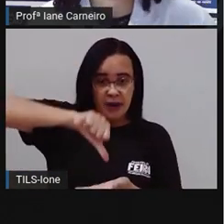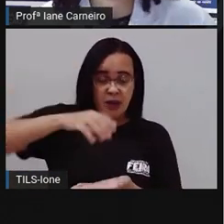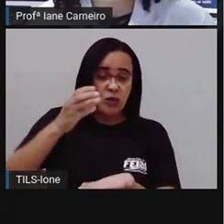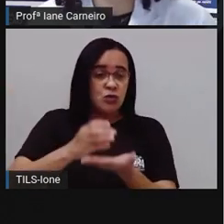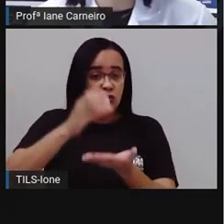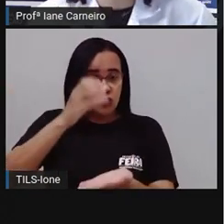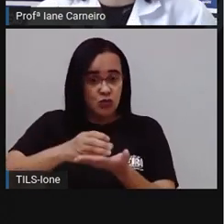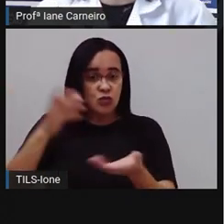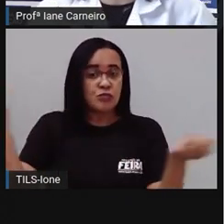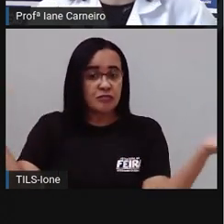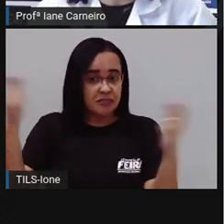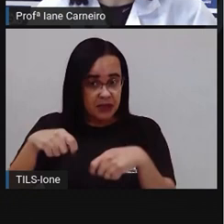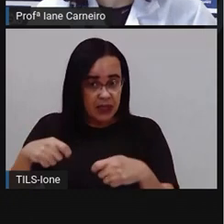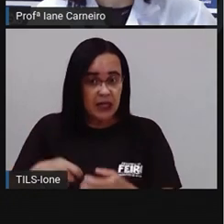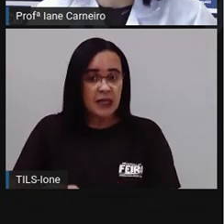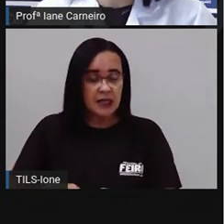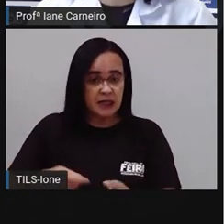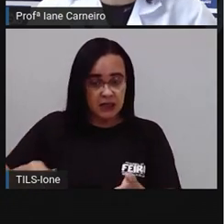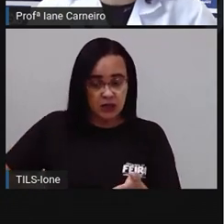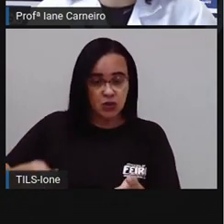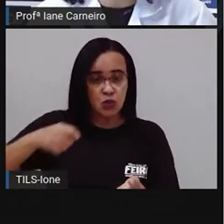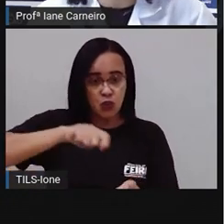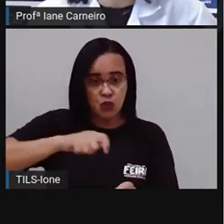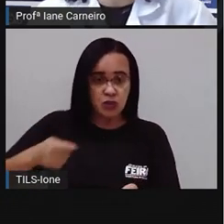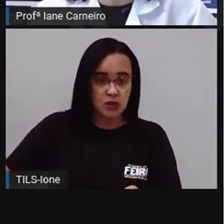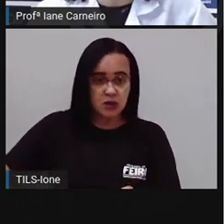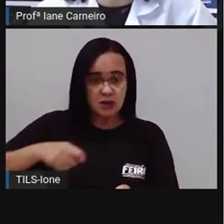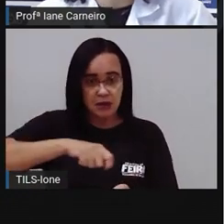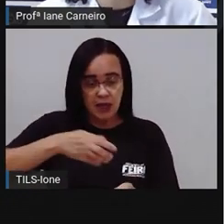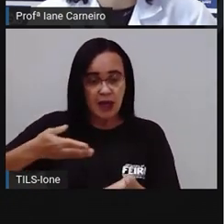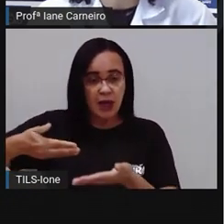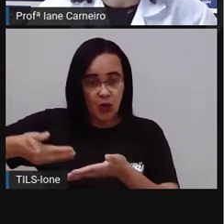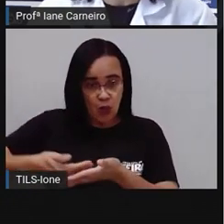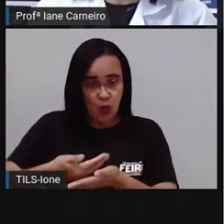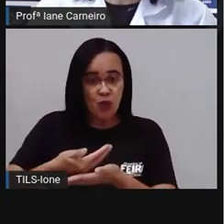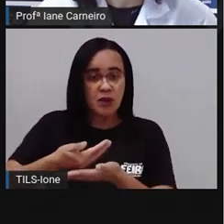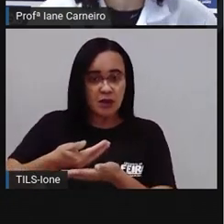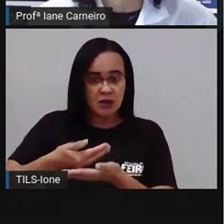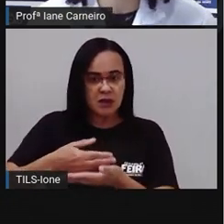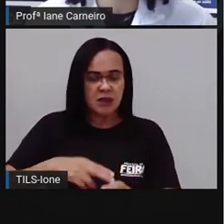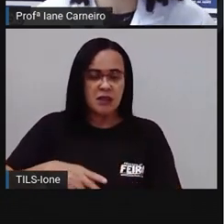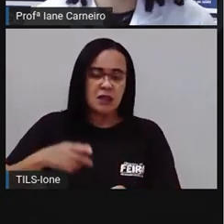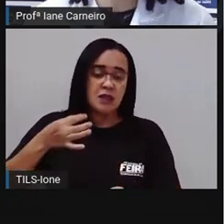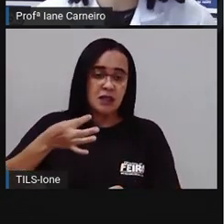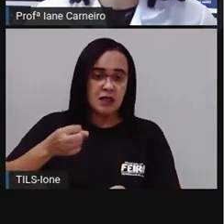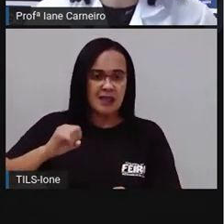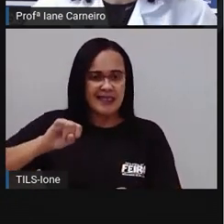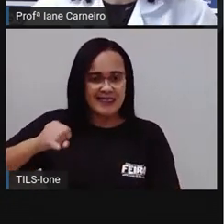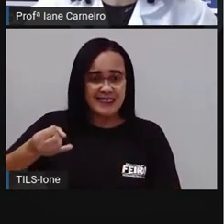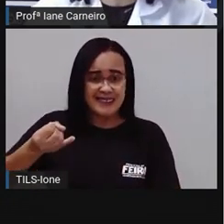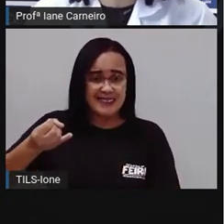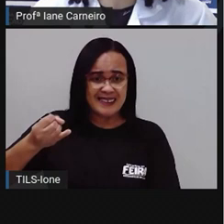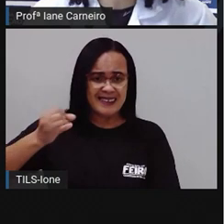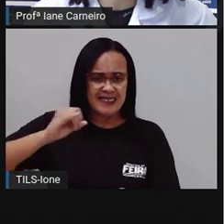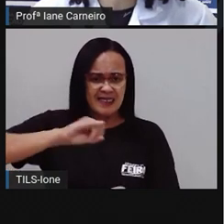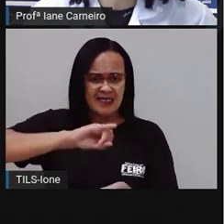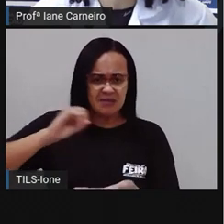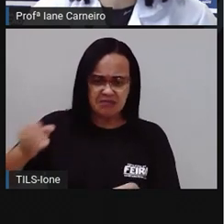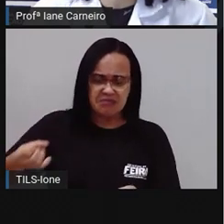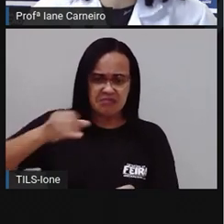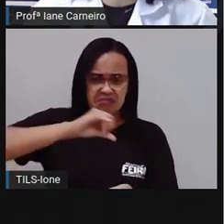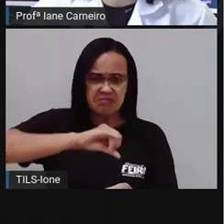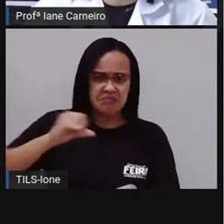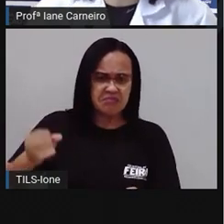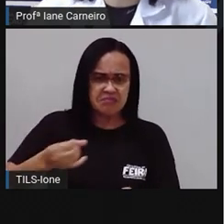Com o copo também. Com a colher também, se eu tiver muita paciência, você consegue. E com a xícara também. Mas qual desses